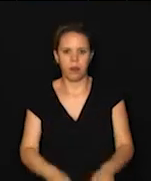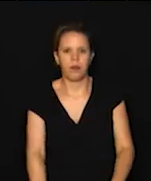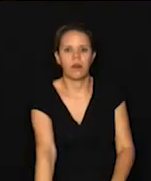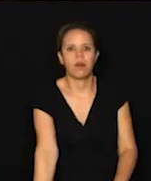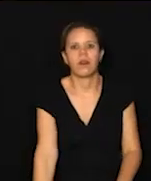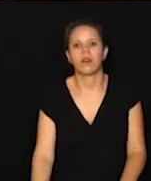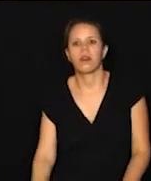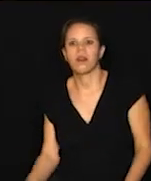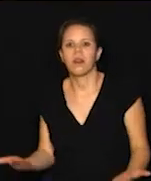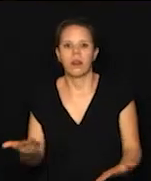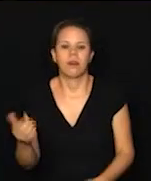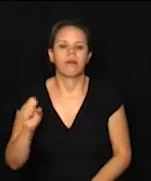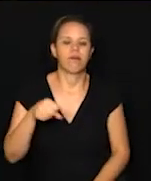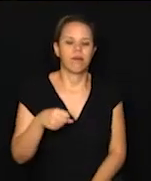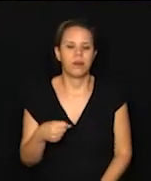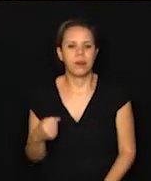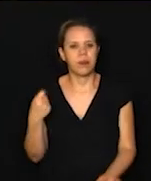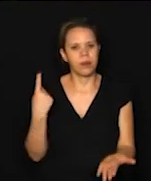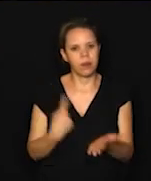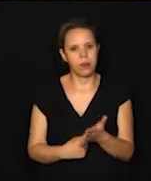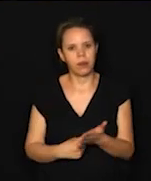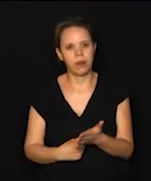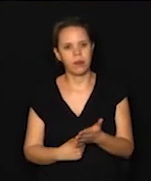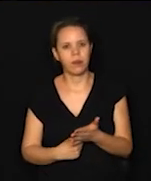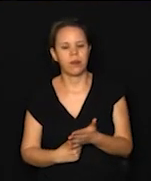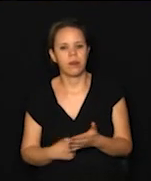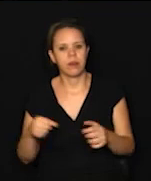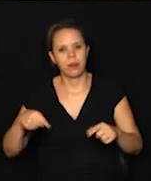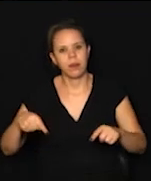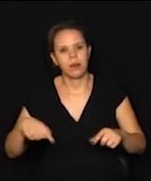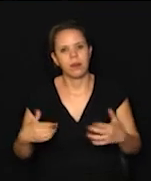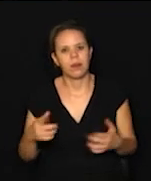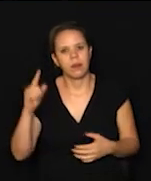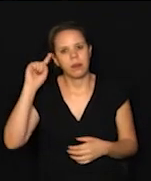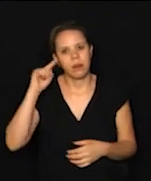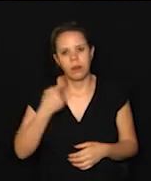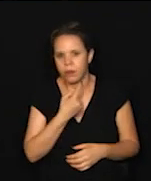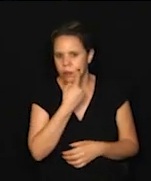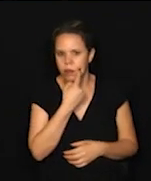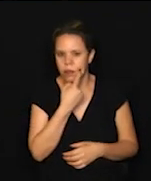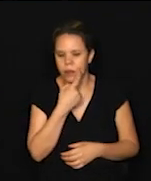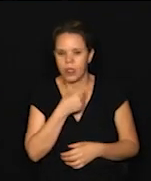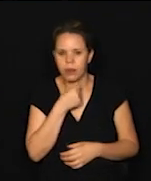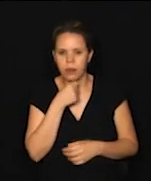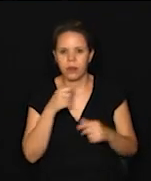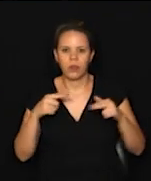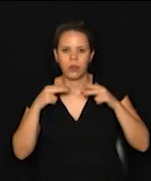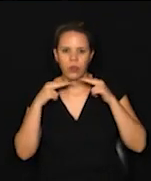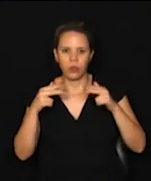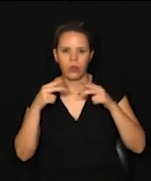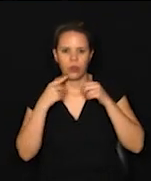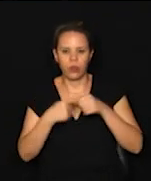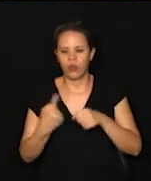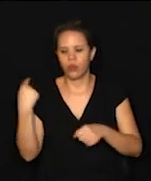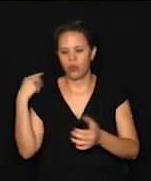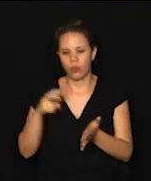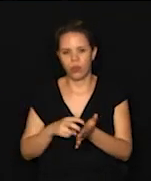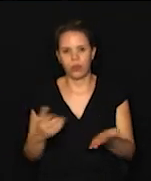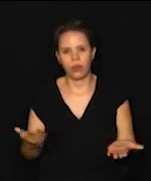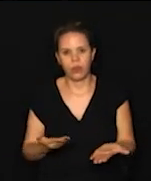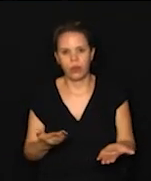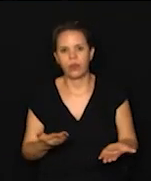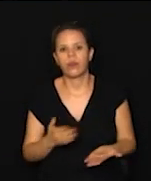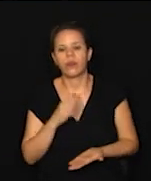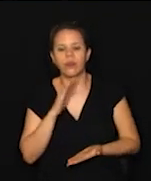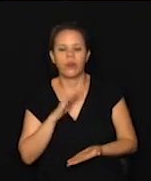Agora sim, como o Combinado já está aqui nos nossos estúdios, a Mina Abreu já veio com as notícias da Metrópole mais cedo e agora